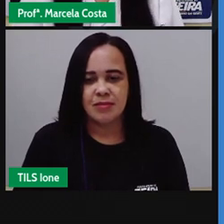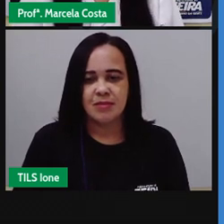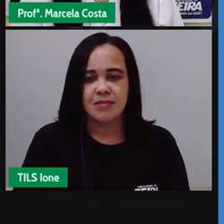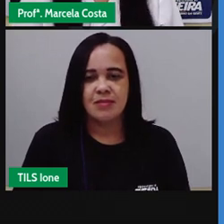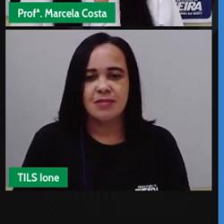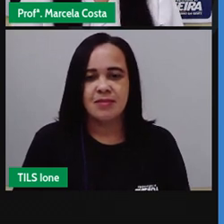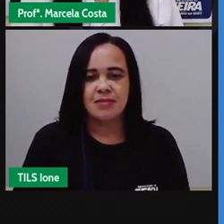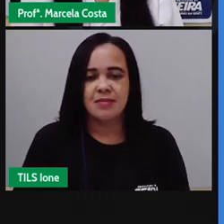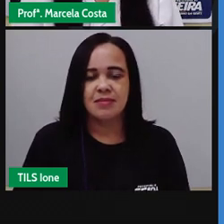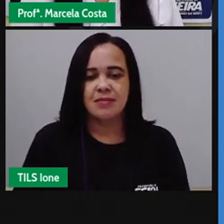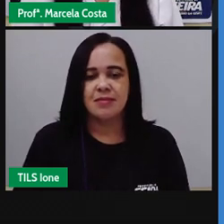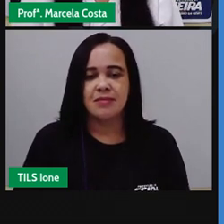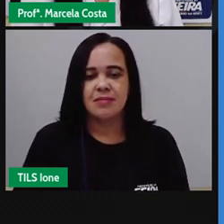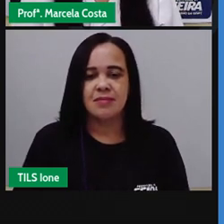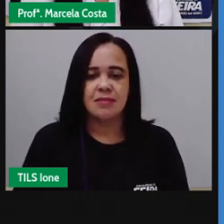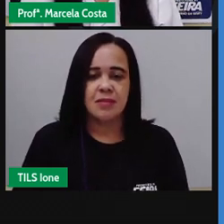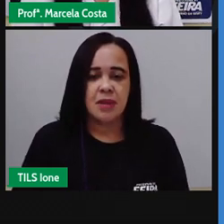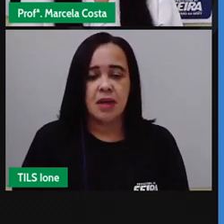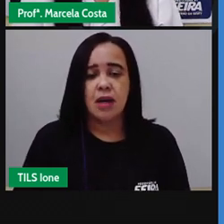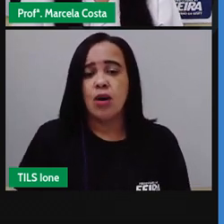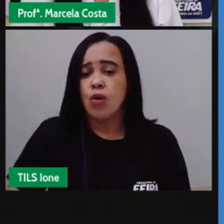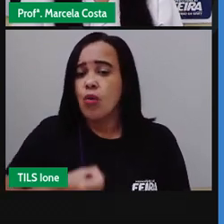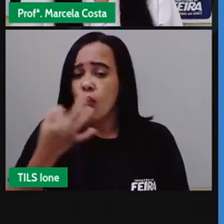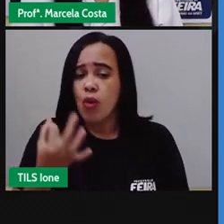quantas crianças gostam de abacaxi